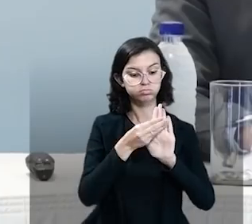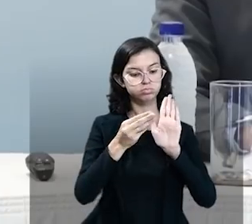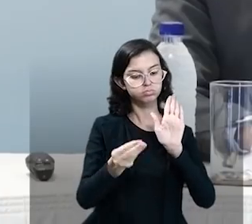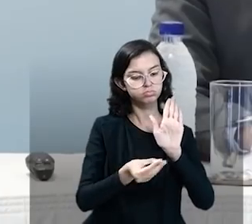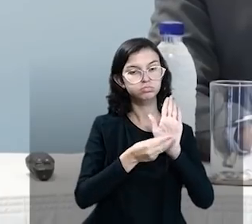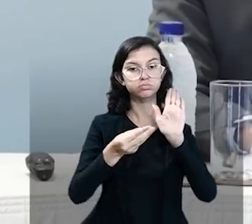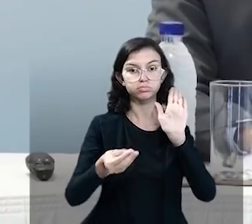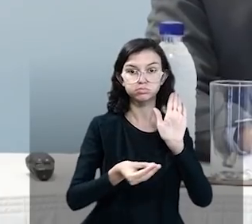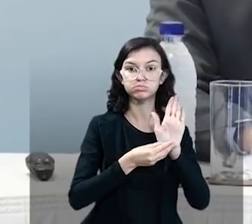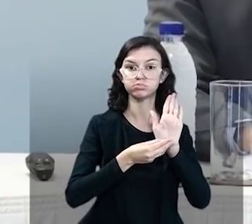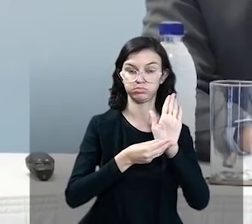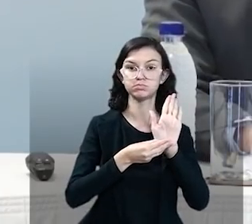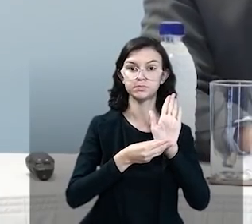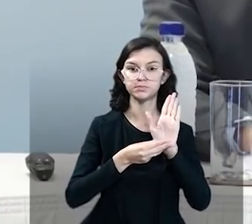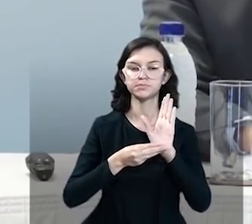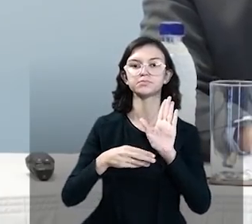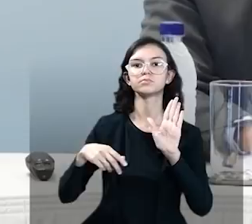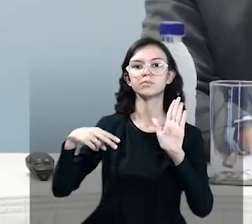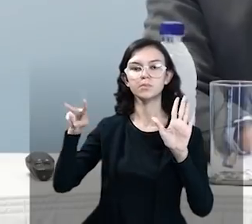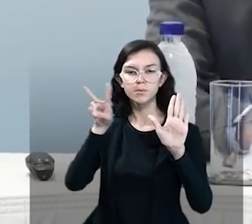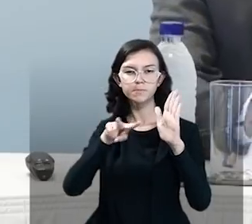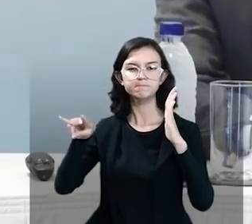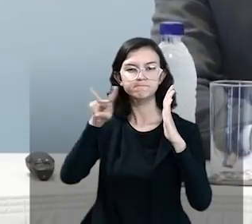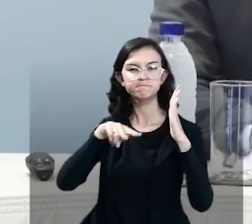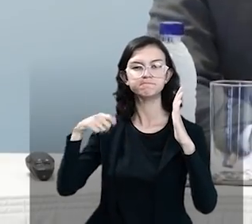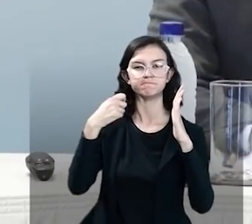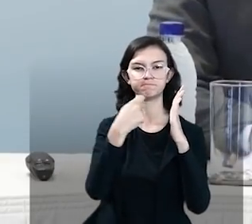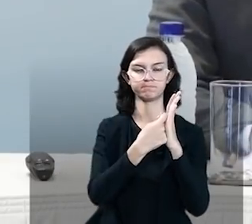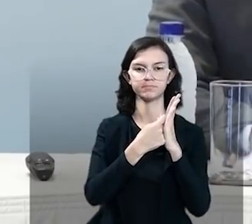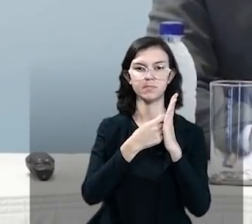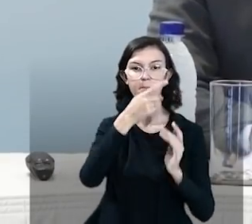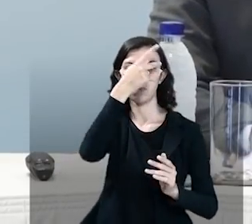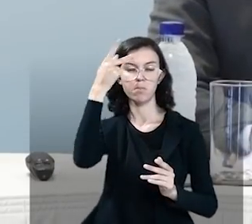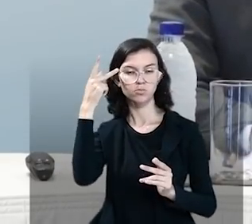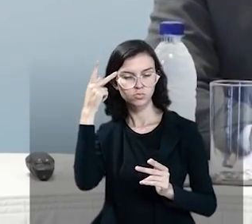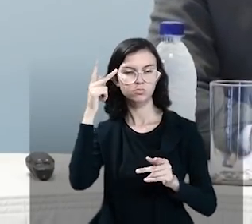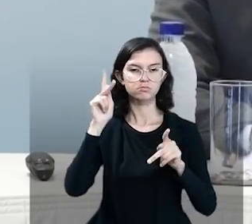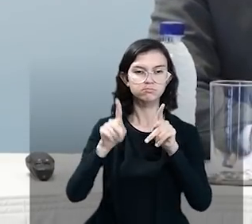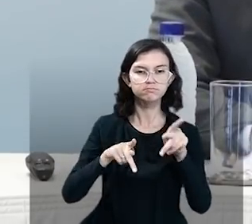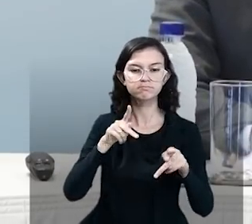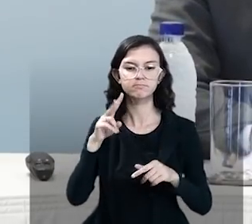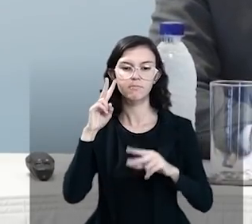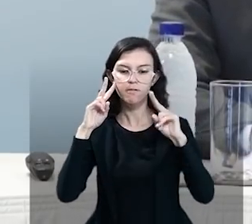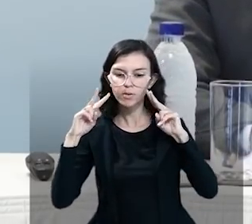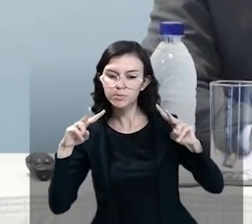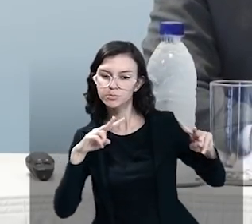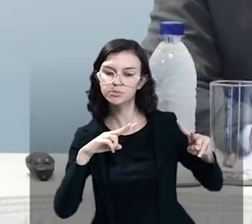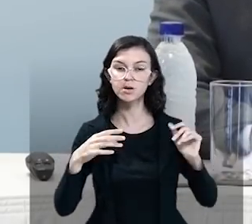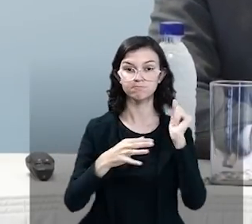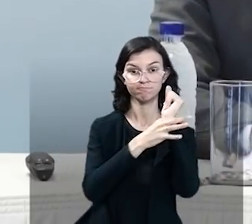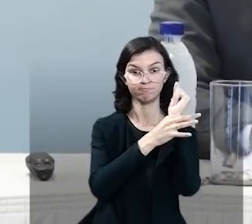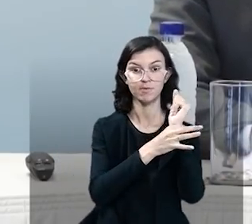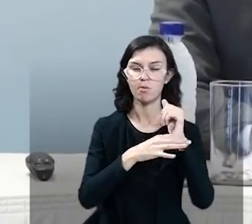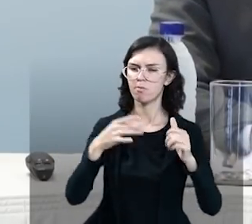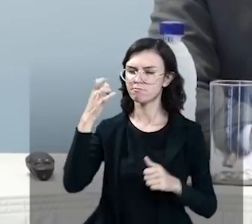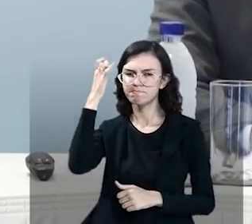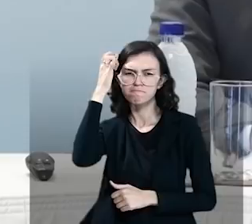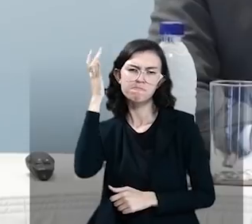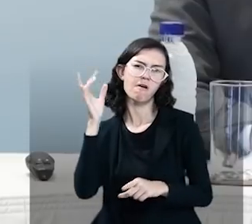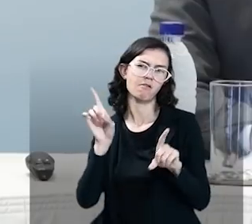audiovisuais para o público com segurança e facilidade.